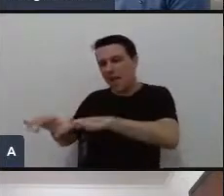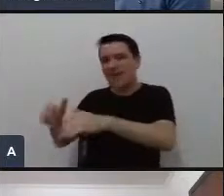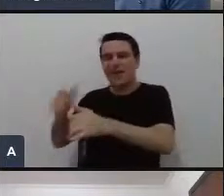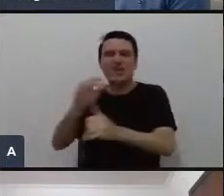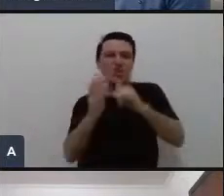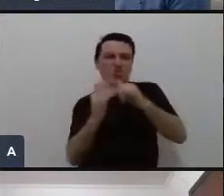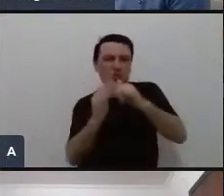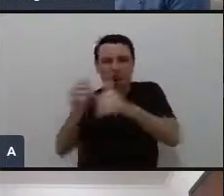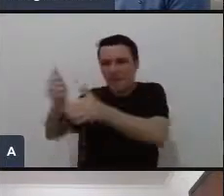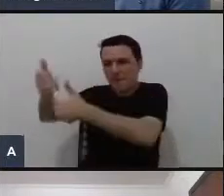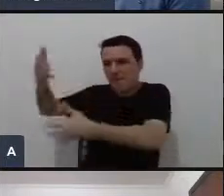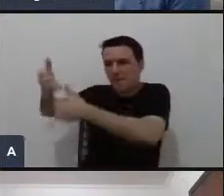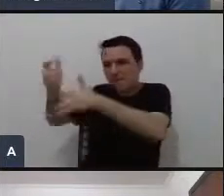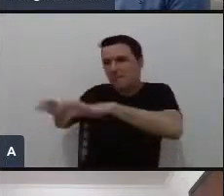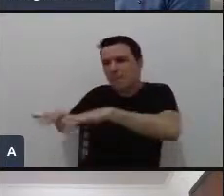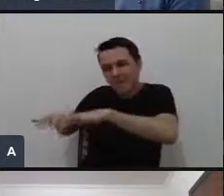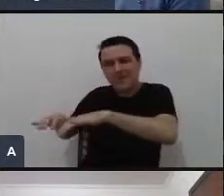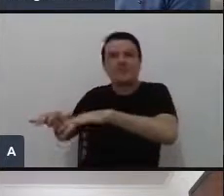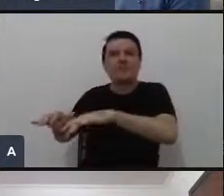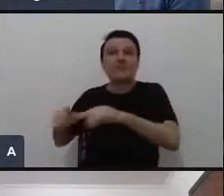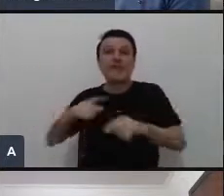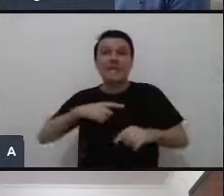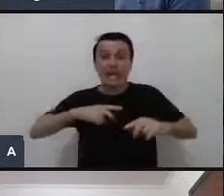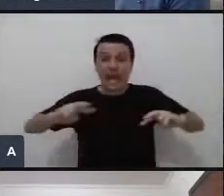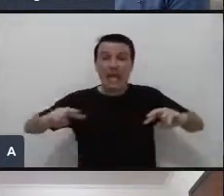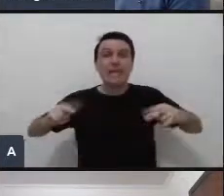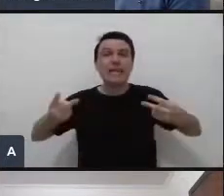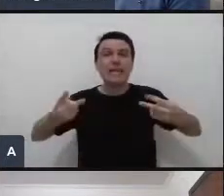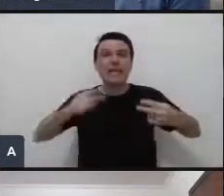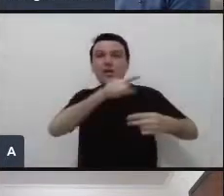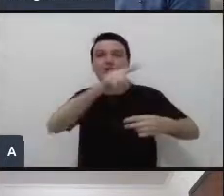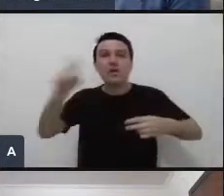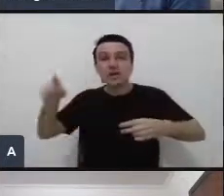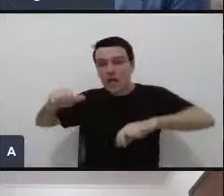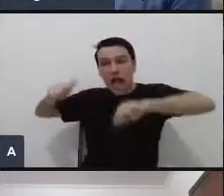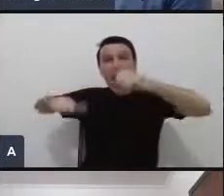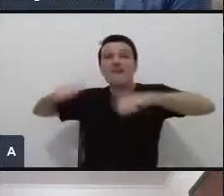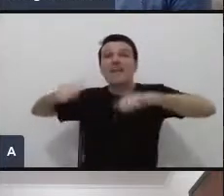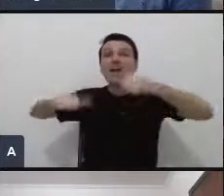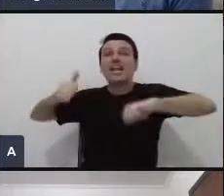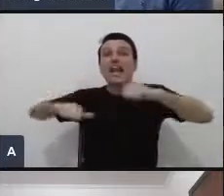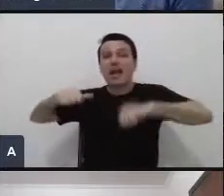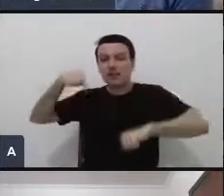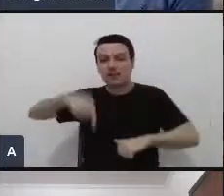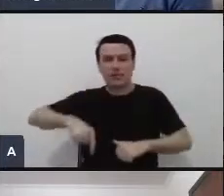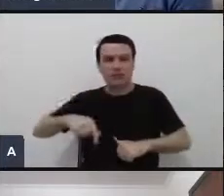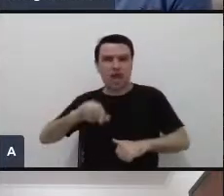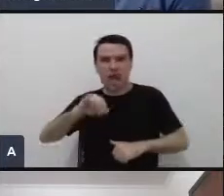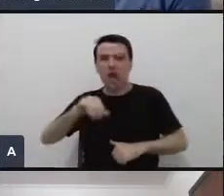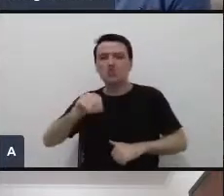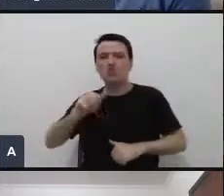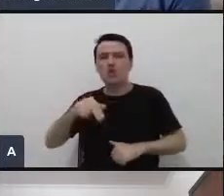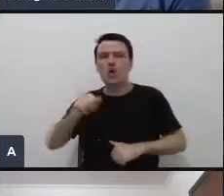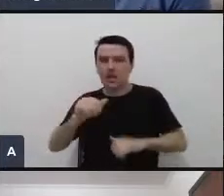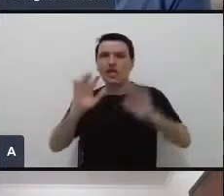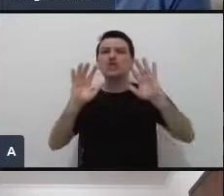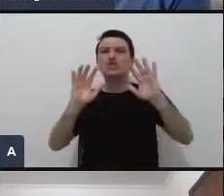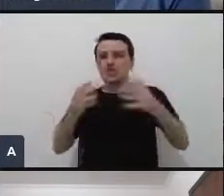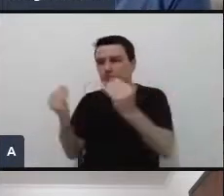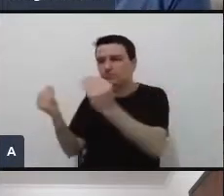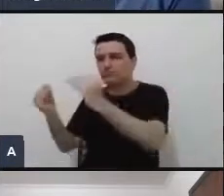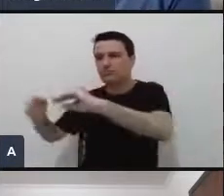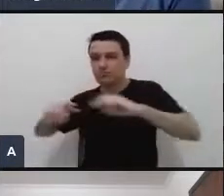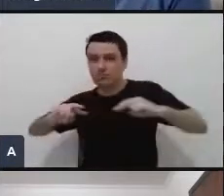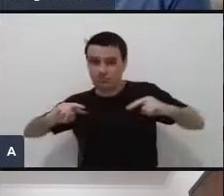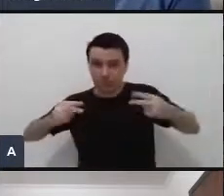qual que é tem um link de avaliação que a Joana não sei se a Joana já já postou no chat do evento para que a gente